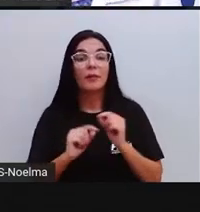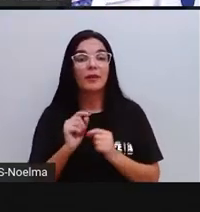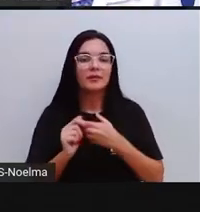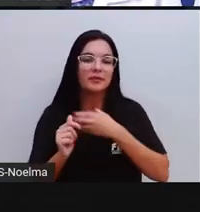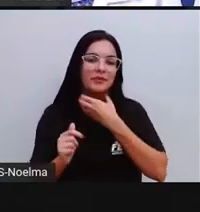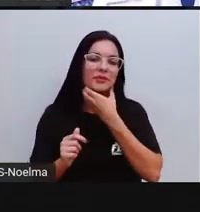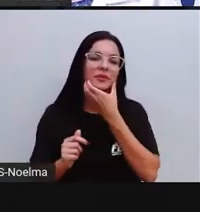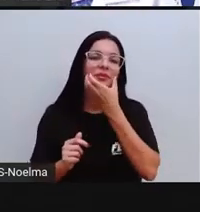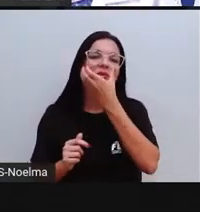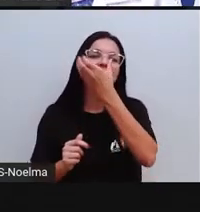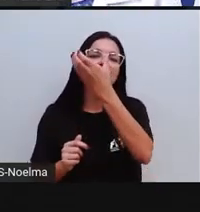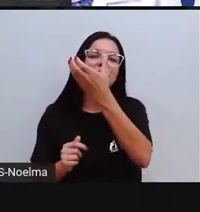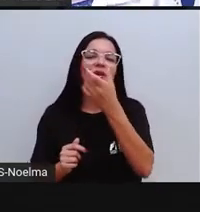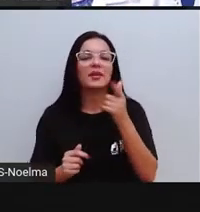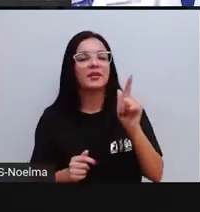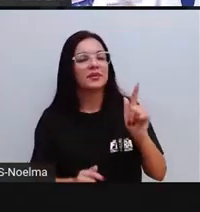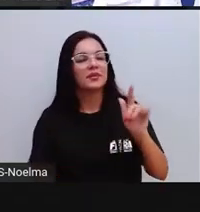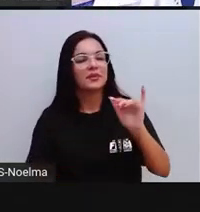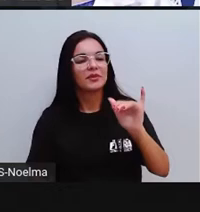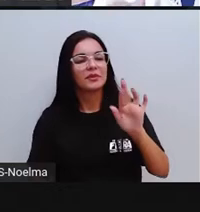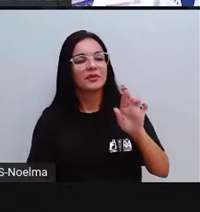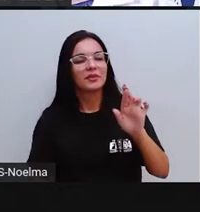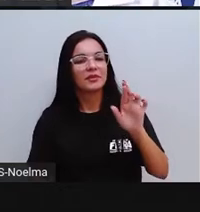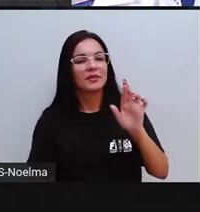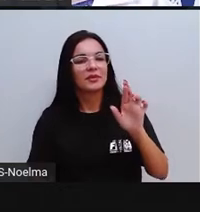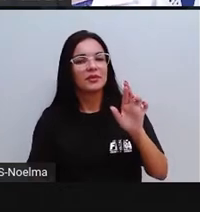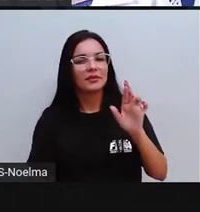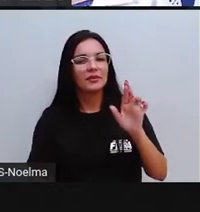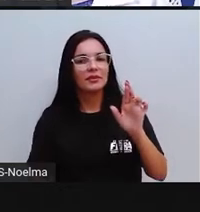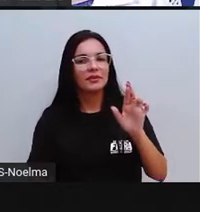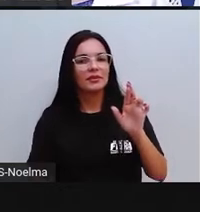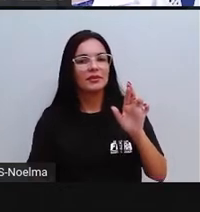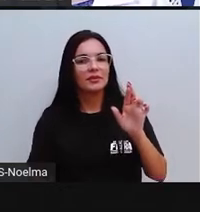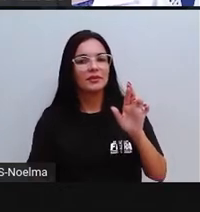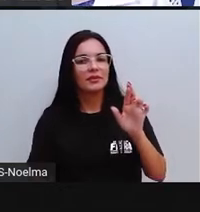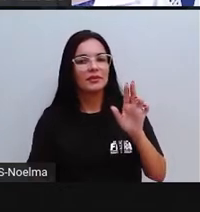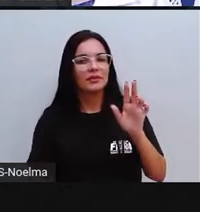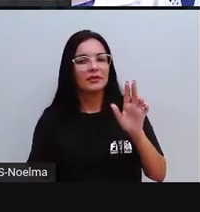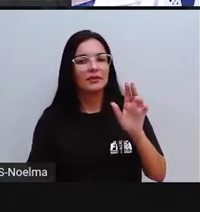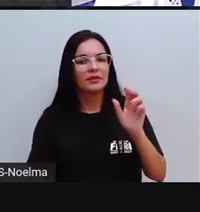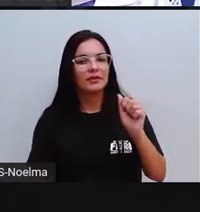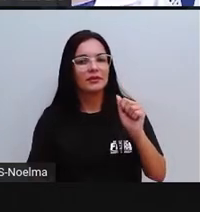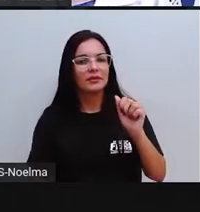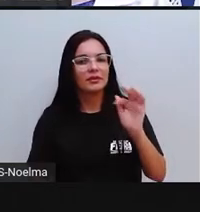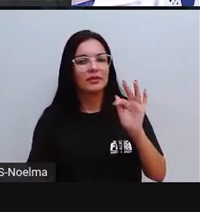Girafa, girafa que é um país aí típico da África, né? E essa aqui?